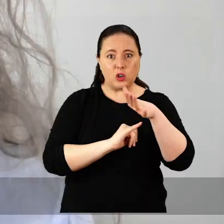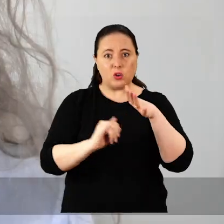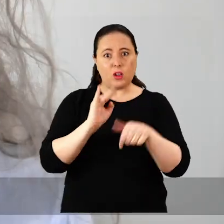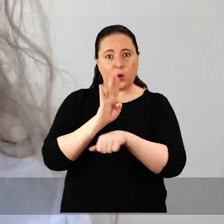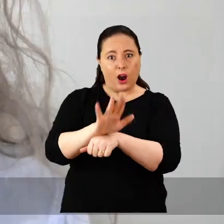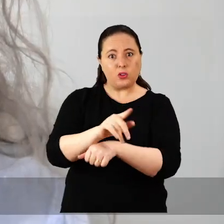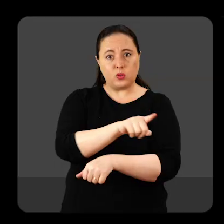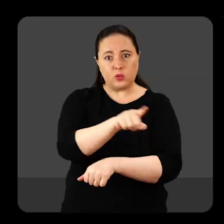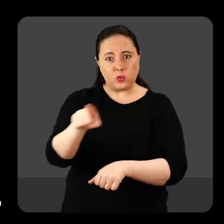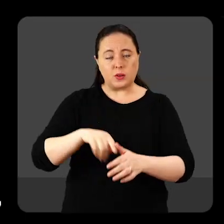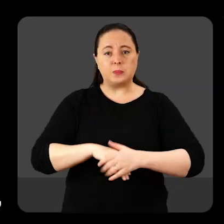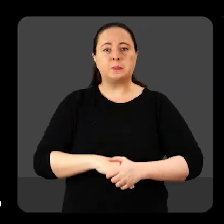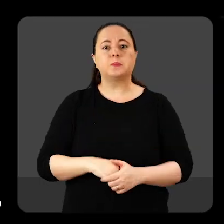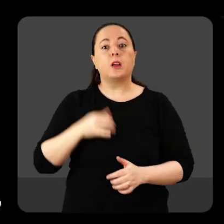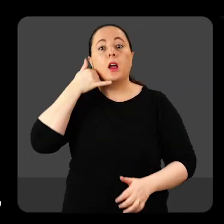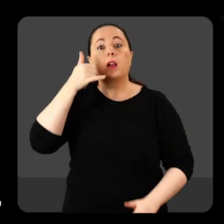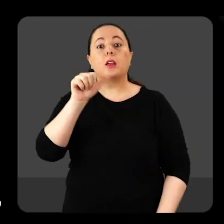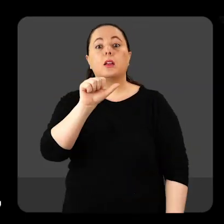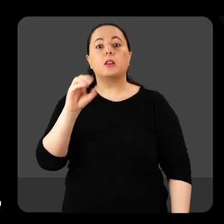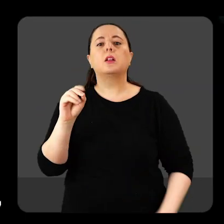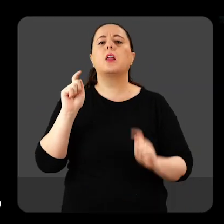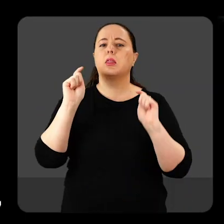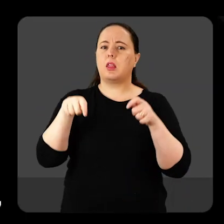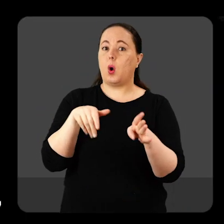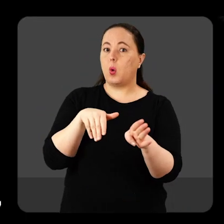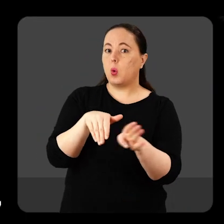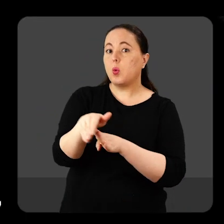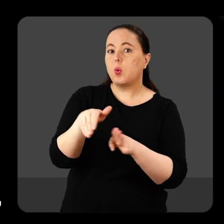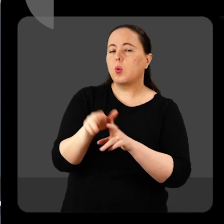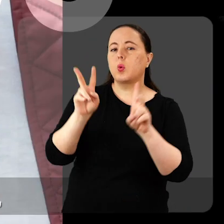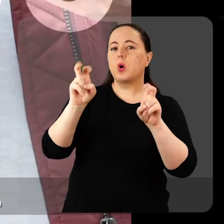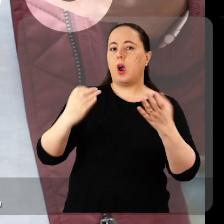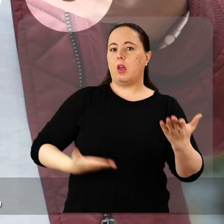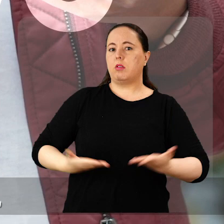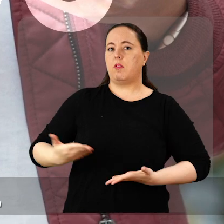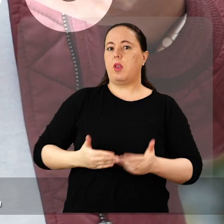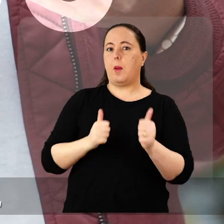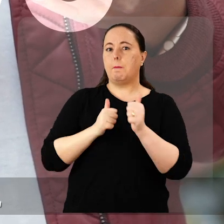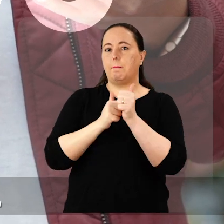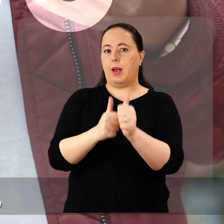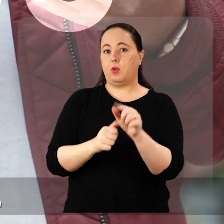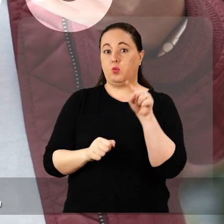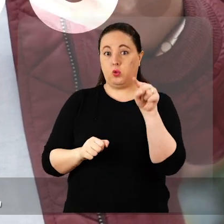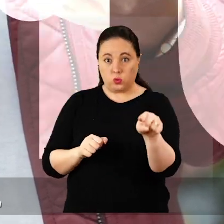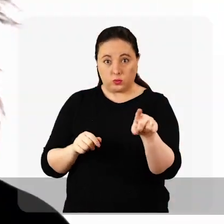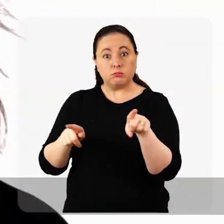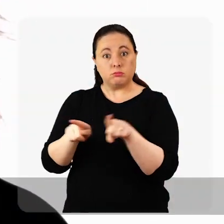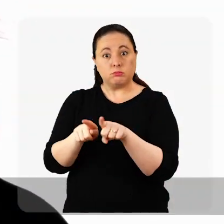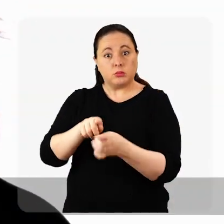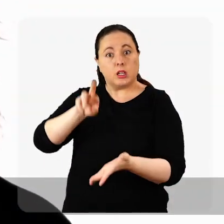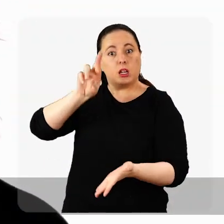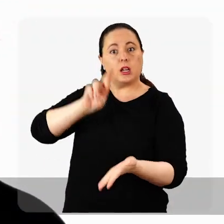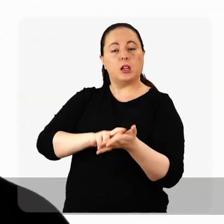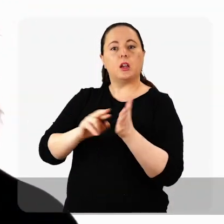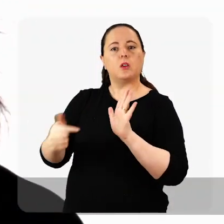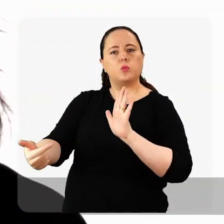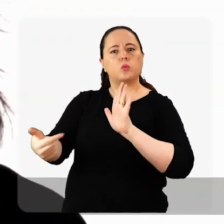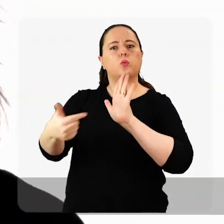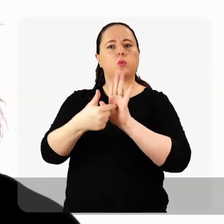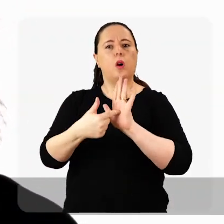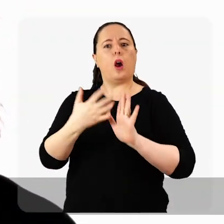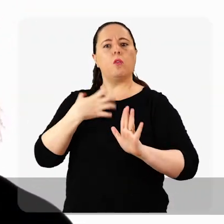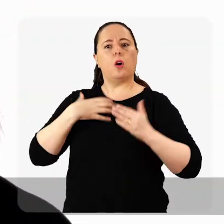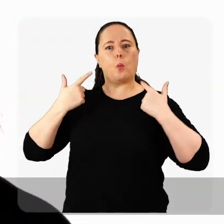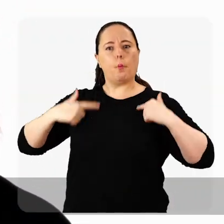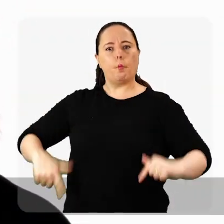instituições. O Ligue 180 pode orientar sobre o serviço mais próximo e fazer o registro da